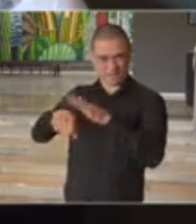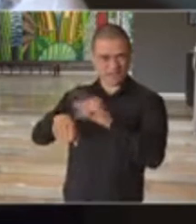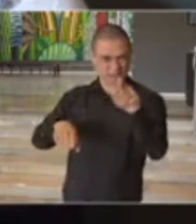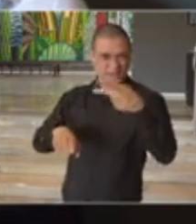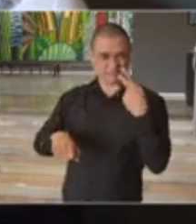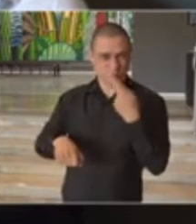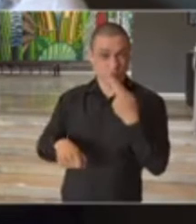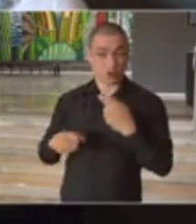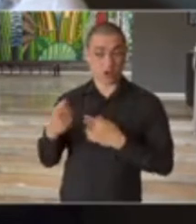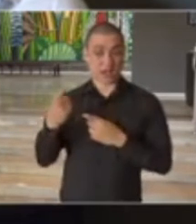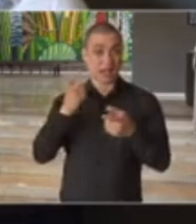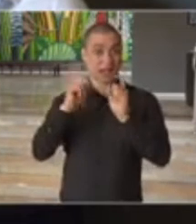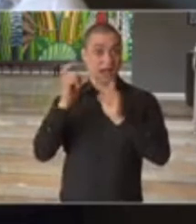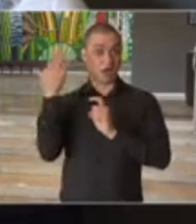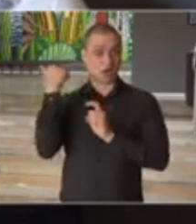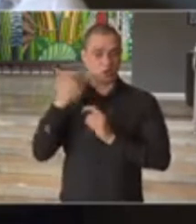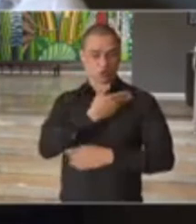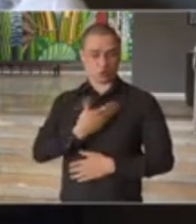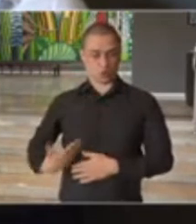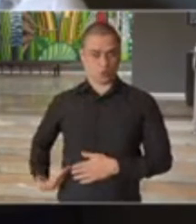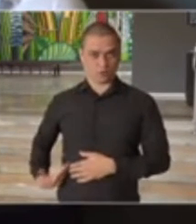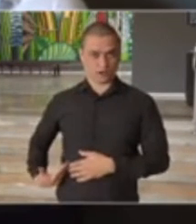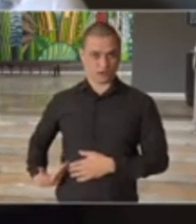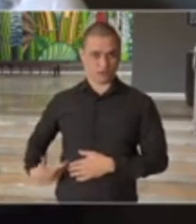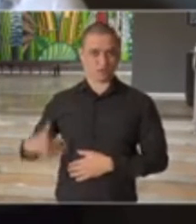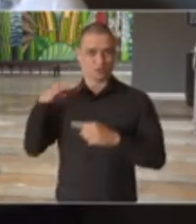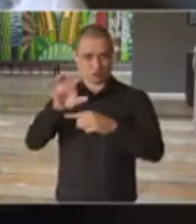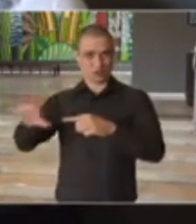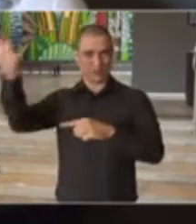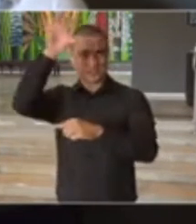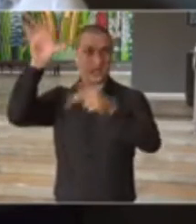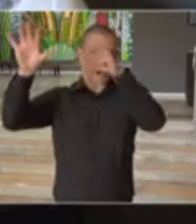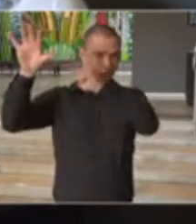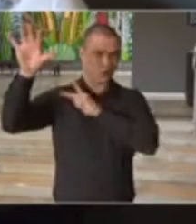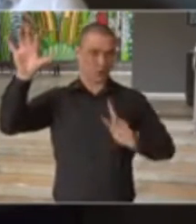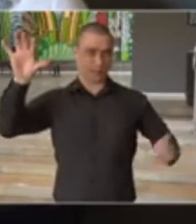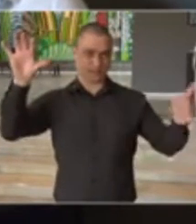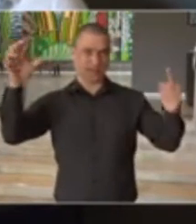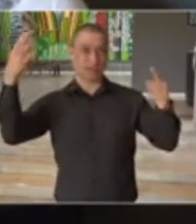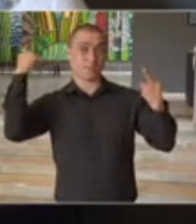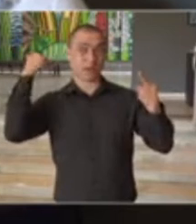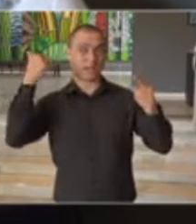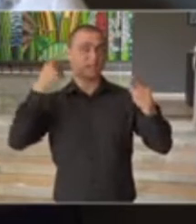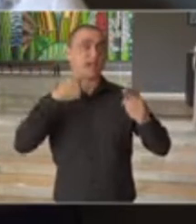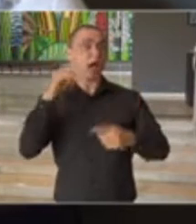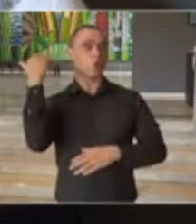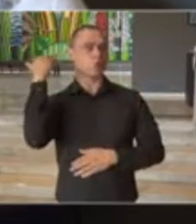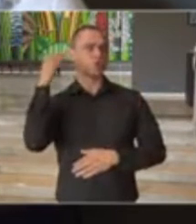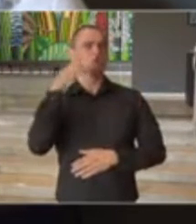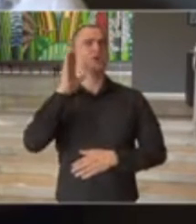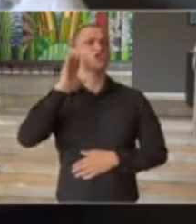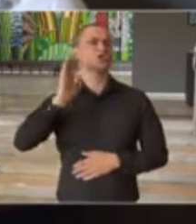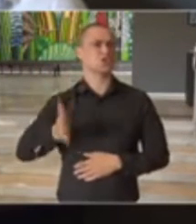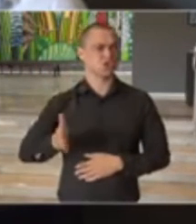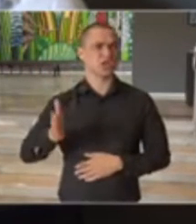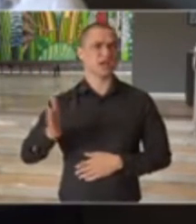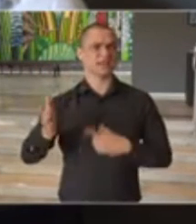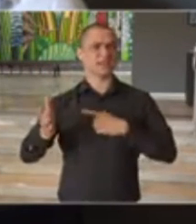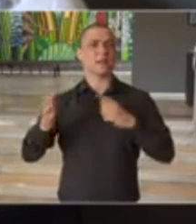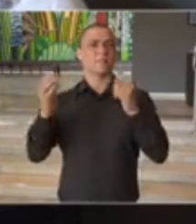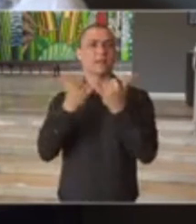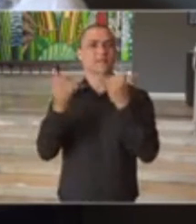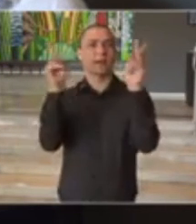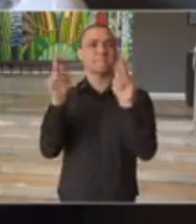na última reunião entre os governadores e o presidente, houve uma trégua,